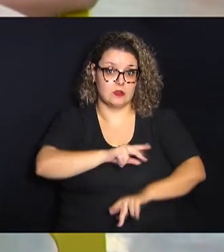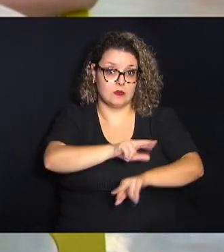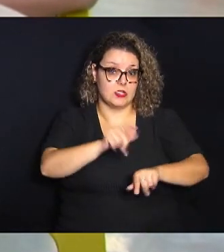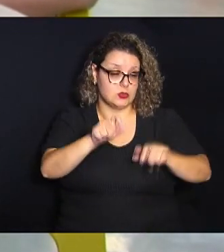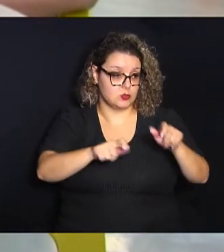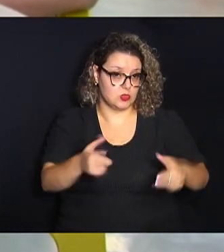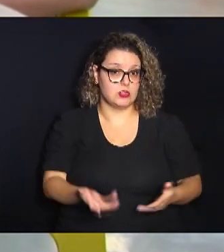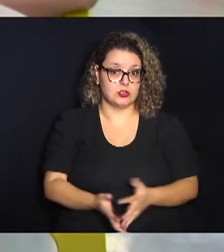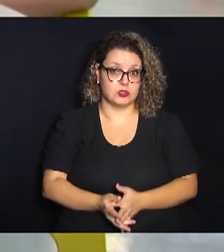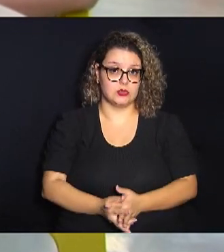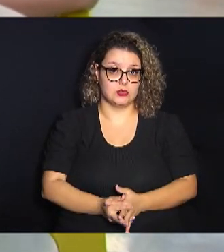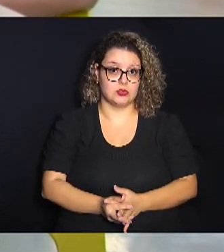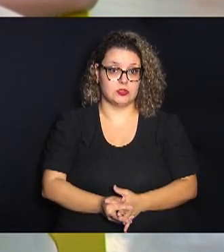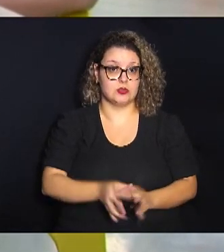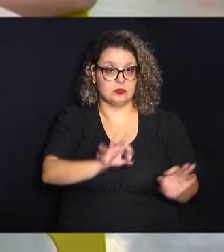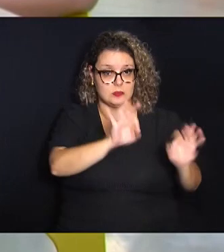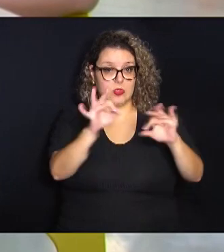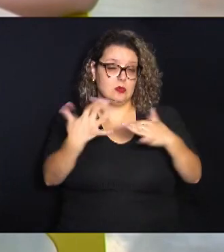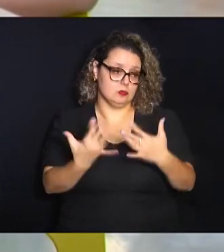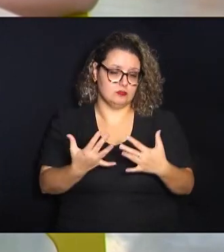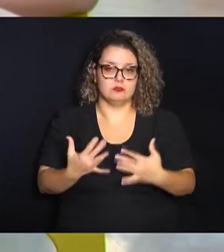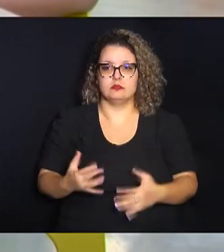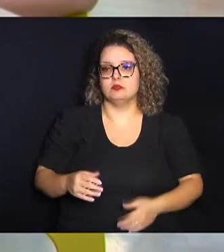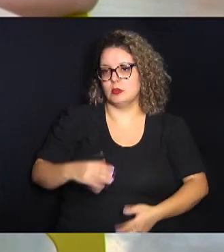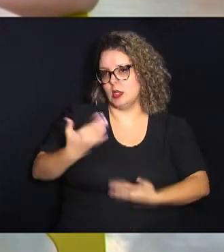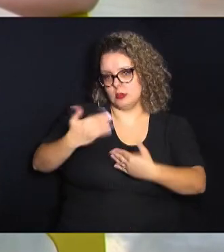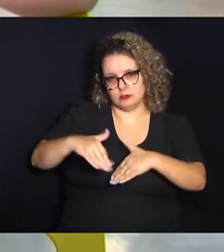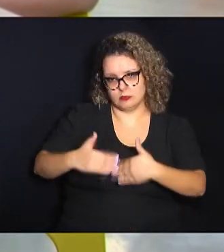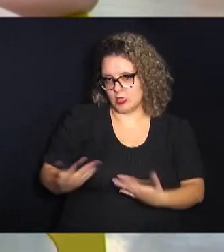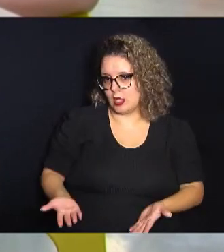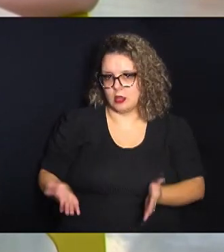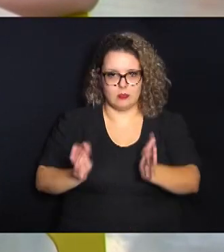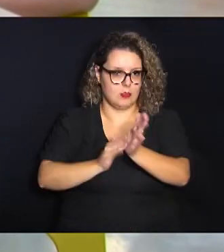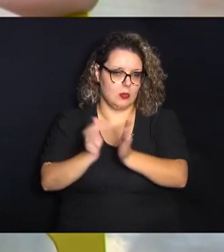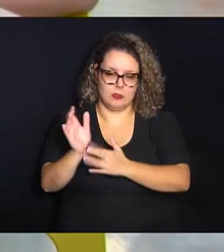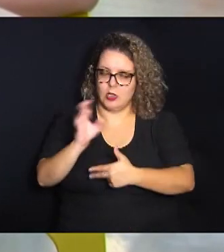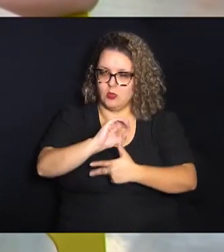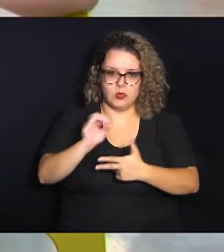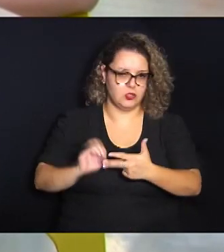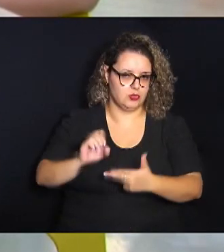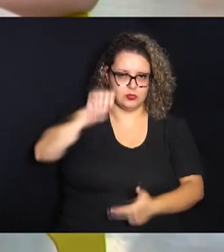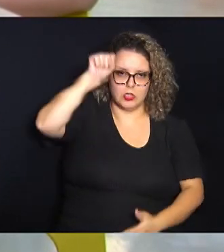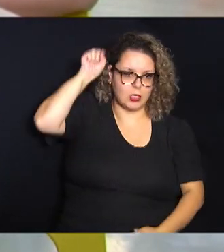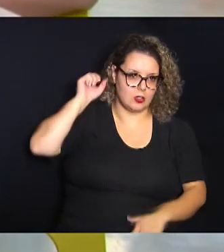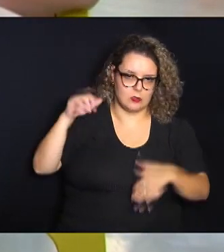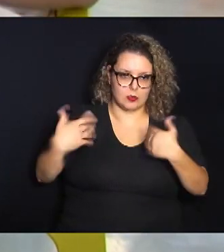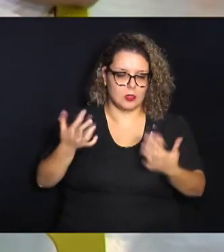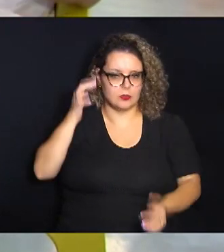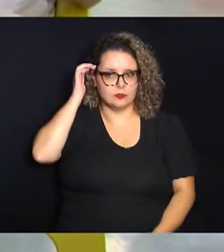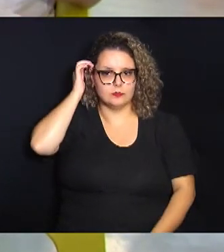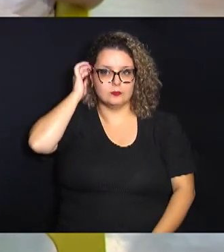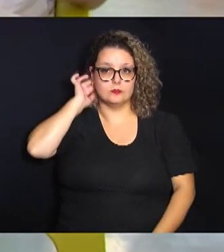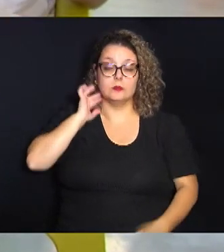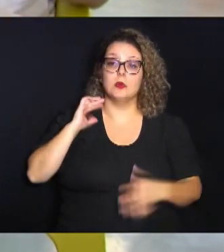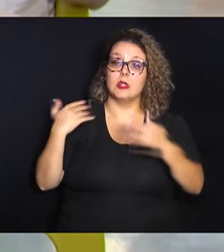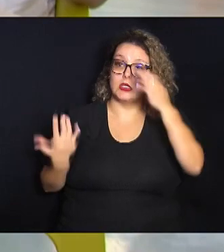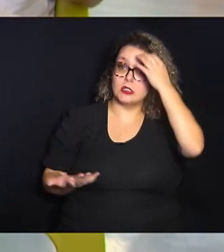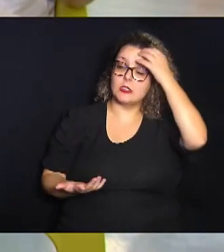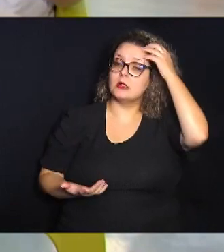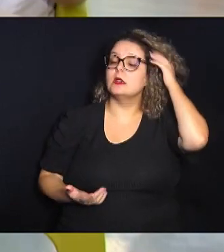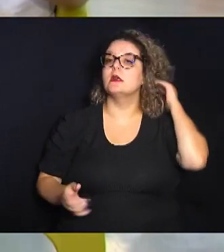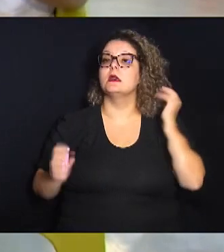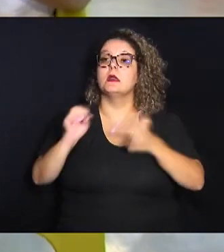nos acompanha e está prestando concurso Enem vestibular enfim então em Enem